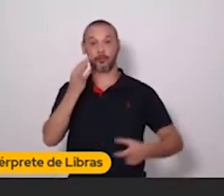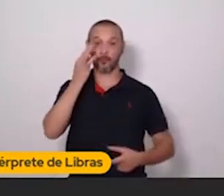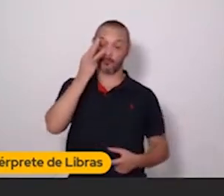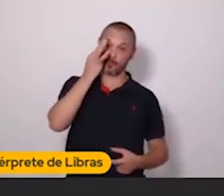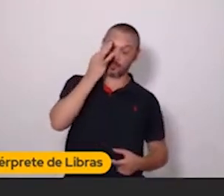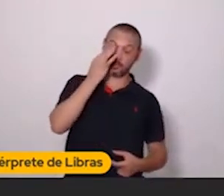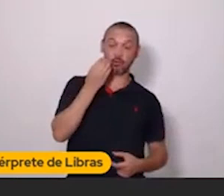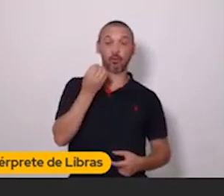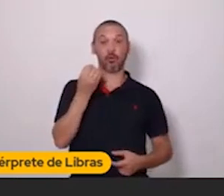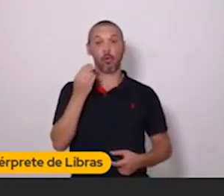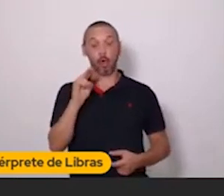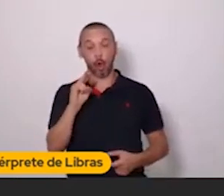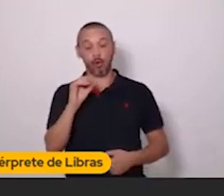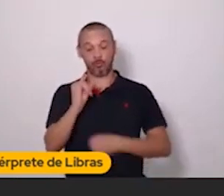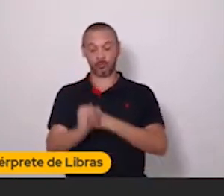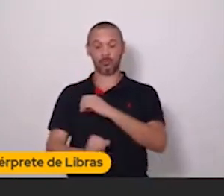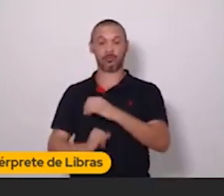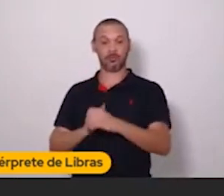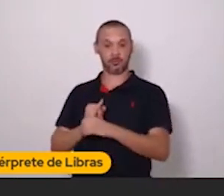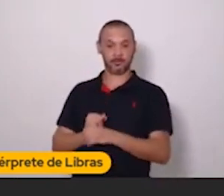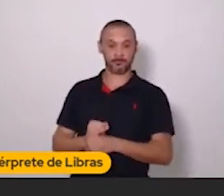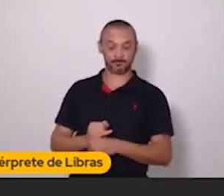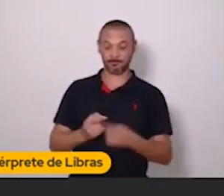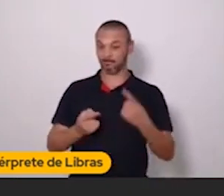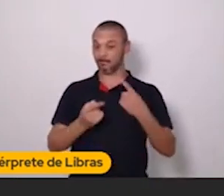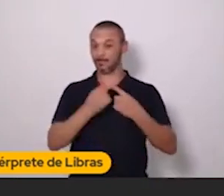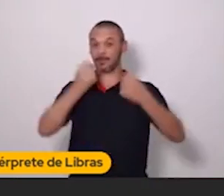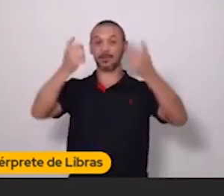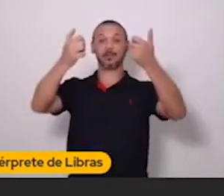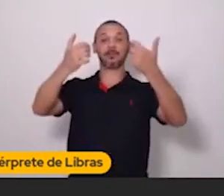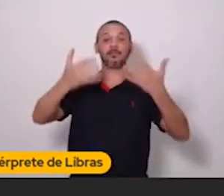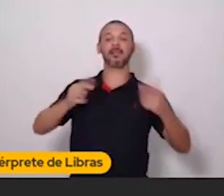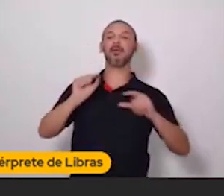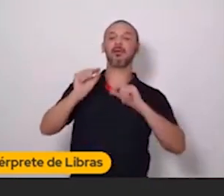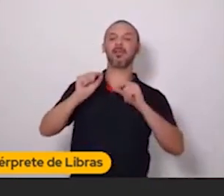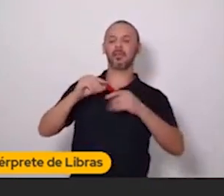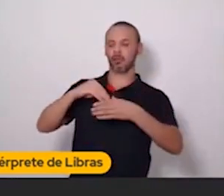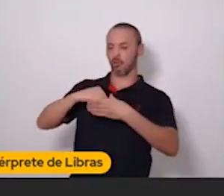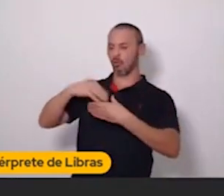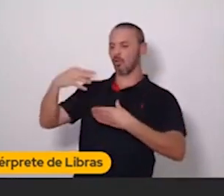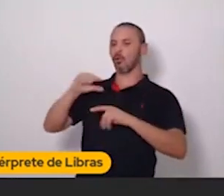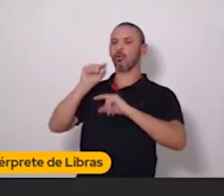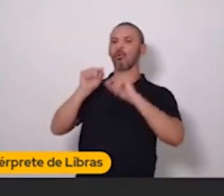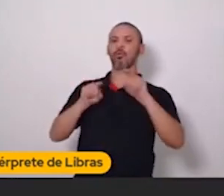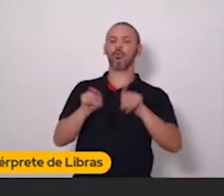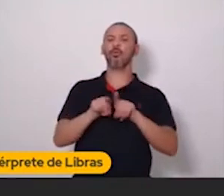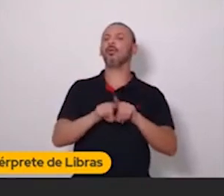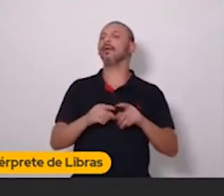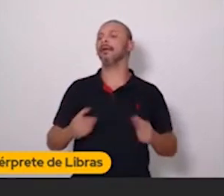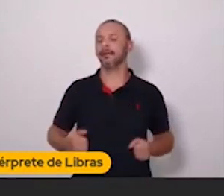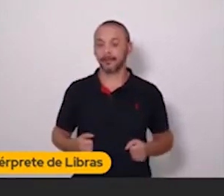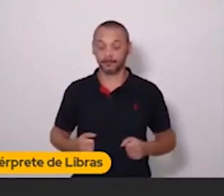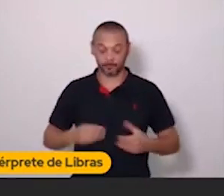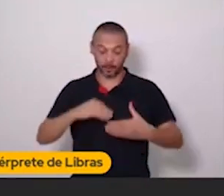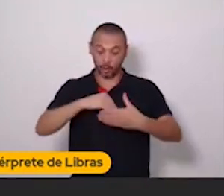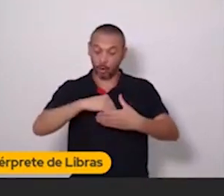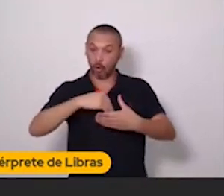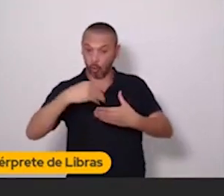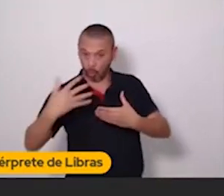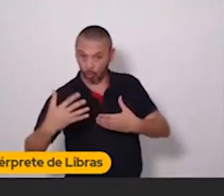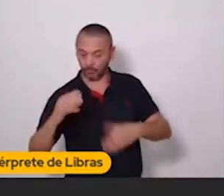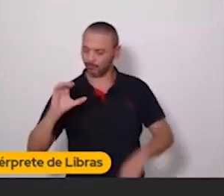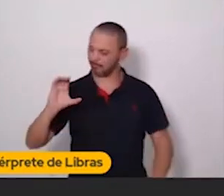% online. Então, primeiro eu quero te explicar o que é conteúdo. O conteúdo, ele é tudo que vai fazer com que